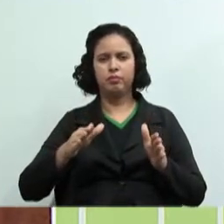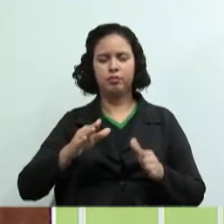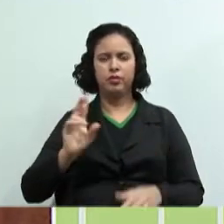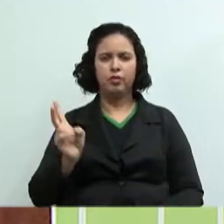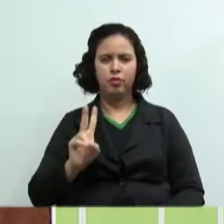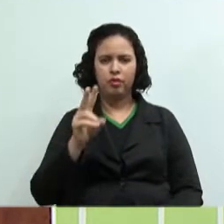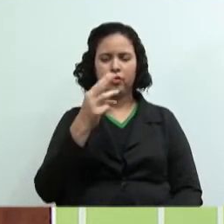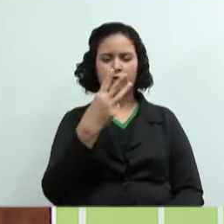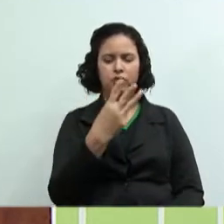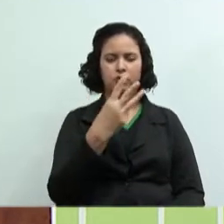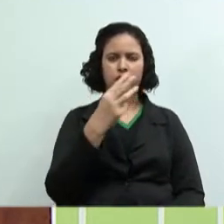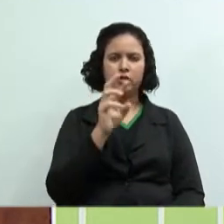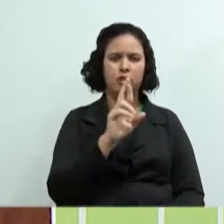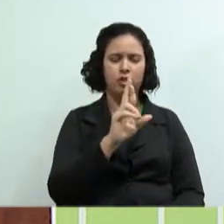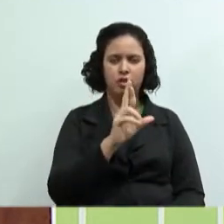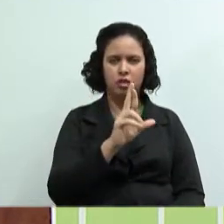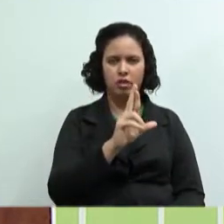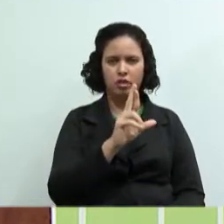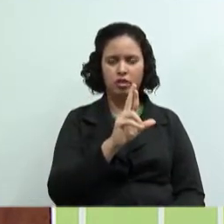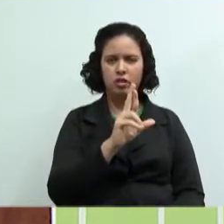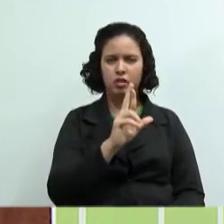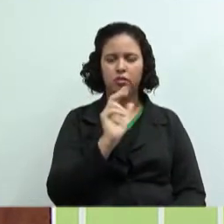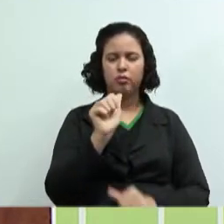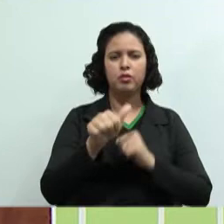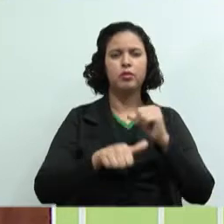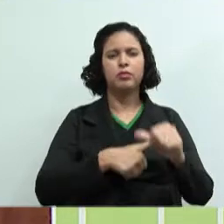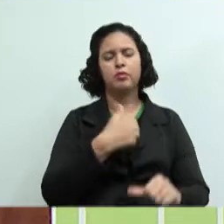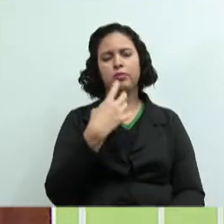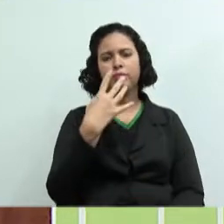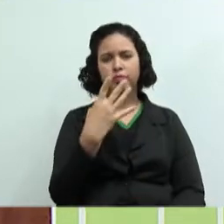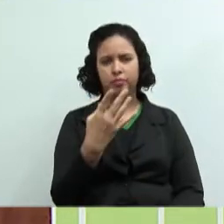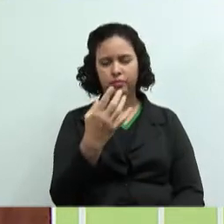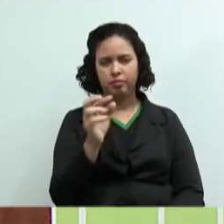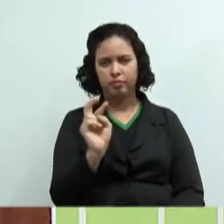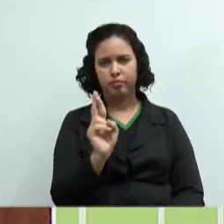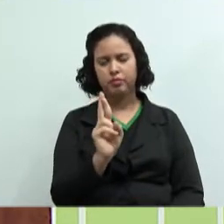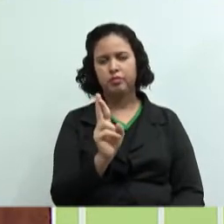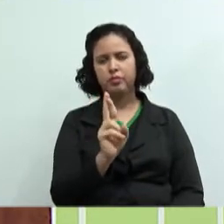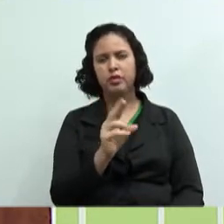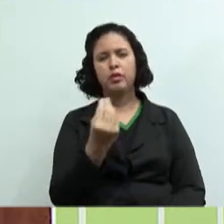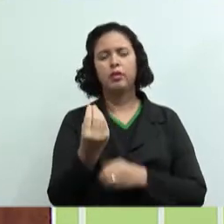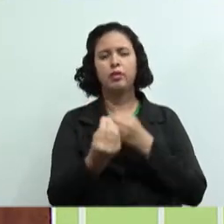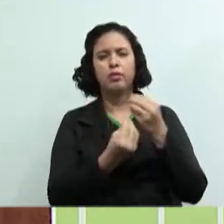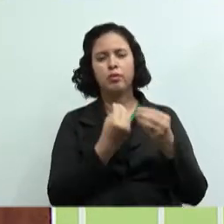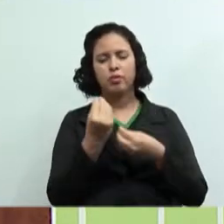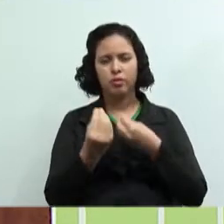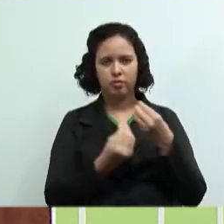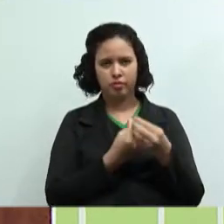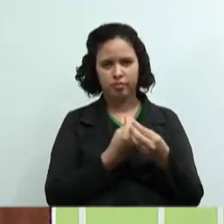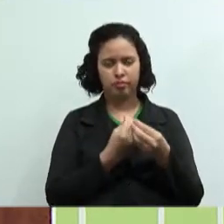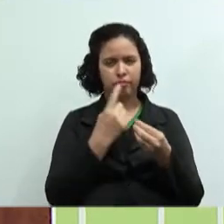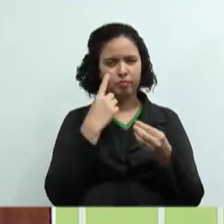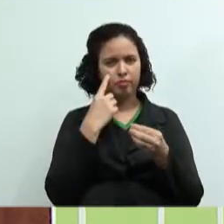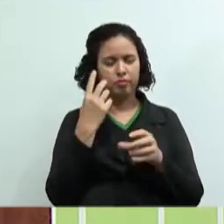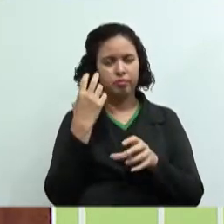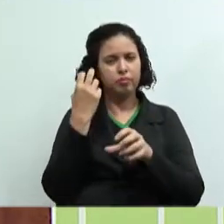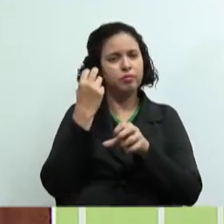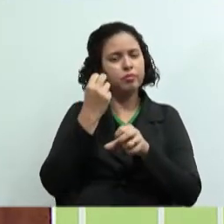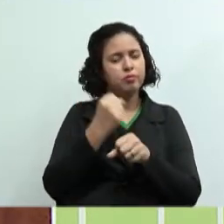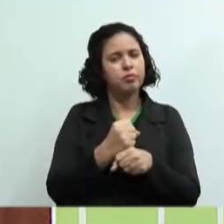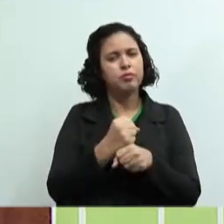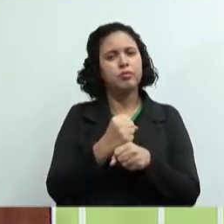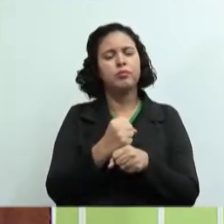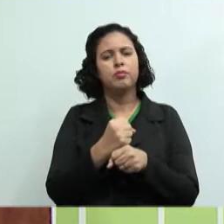Como é que eu vou contabilizar o custo do leite, o custo do leite condensado nesse pudim?